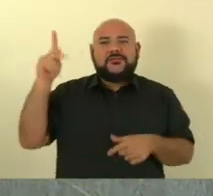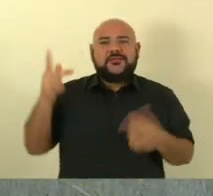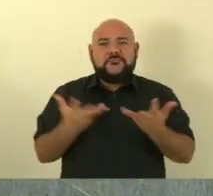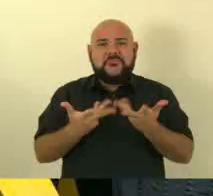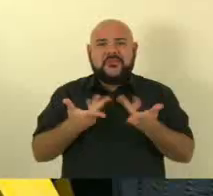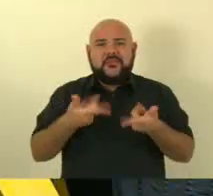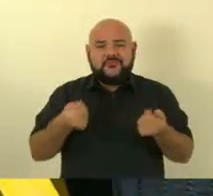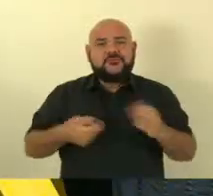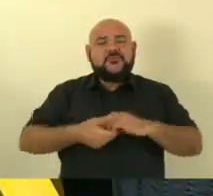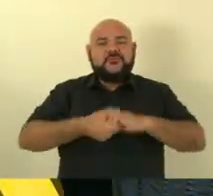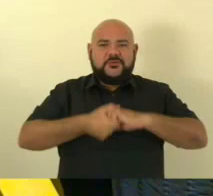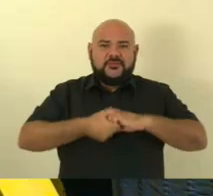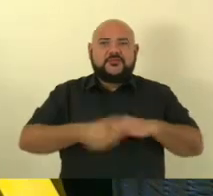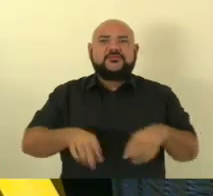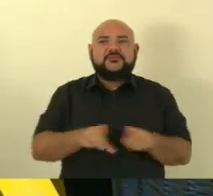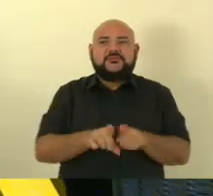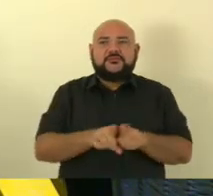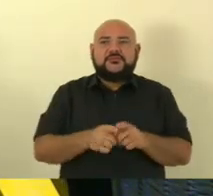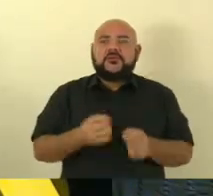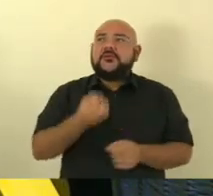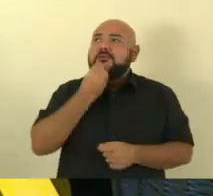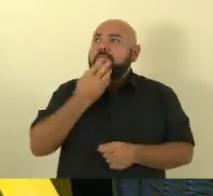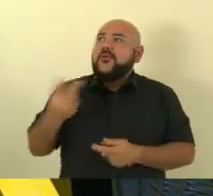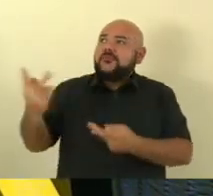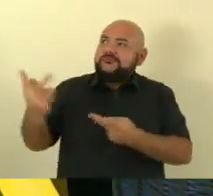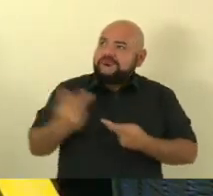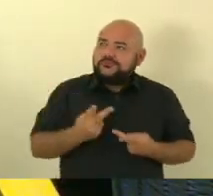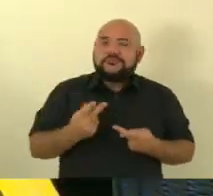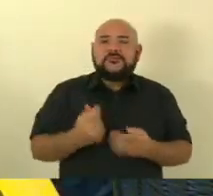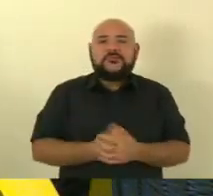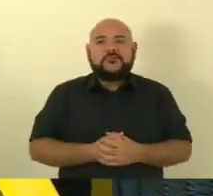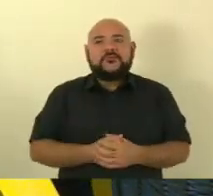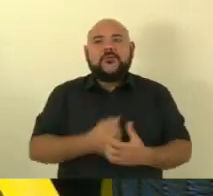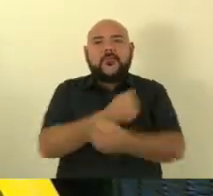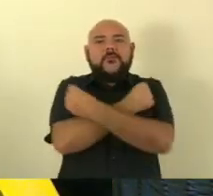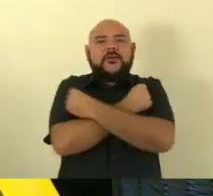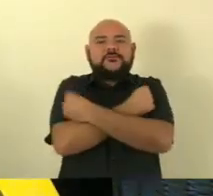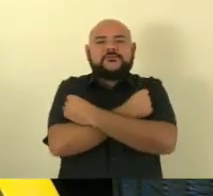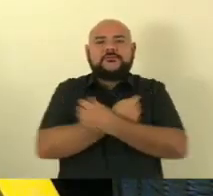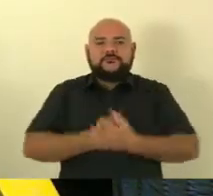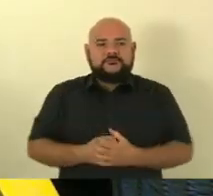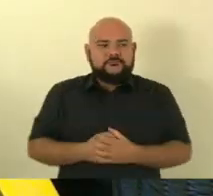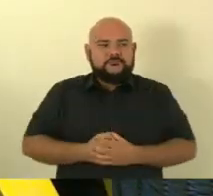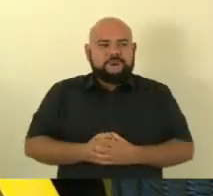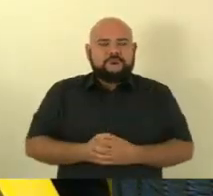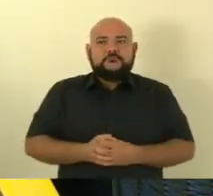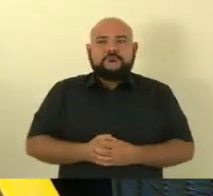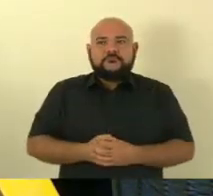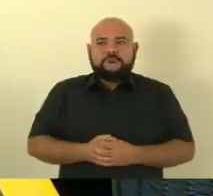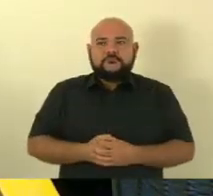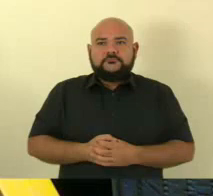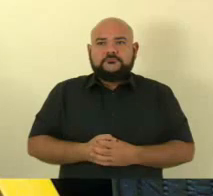Então, cumprimentar ele e desejar boas-vindas e que venha mais. Pastor Marcelo, um abraço. Muito obrigado, deputado Zé Preto.